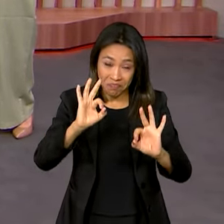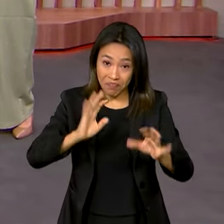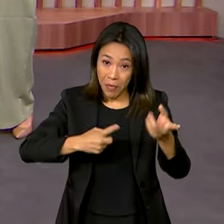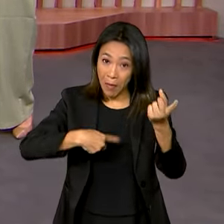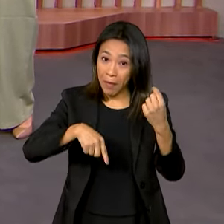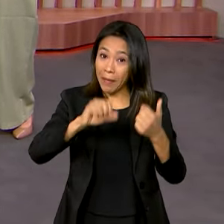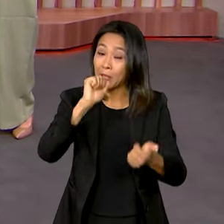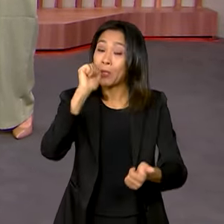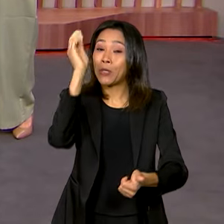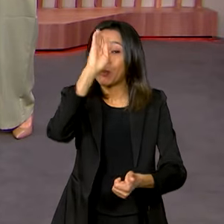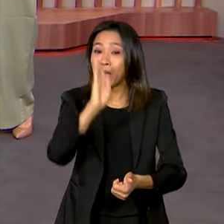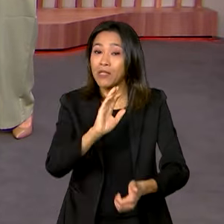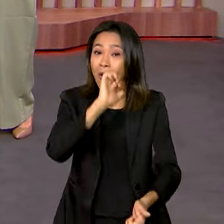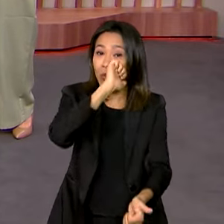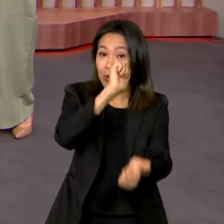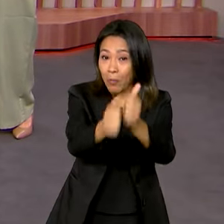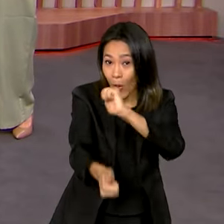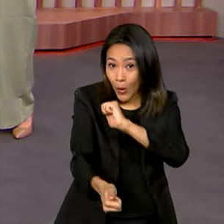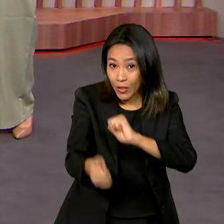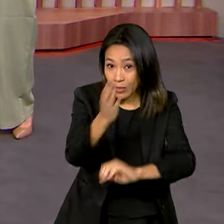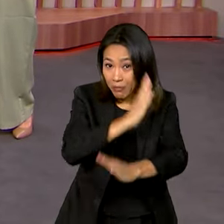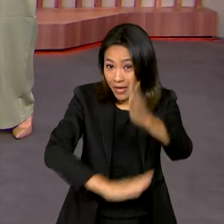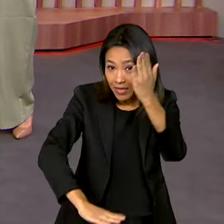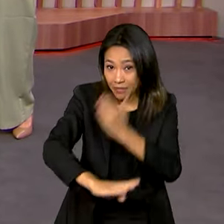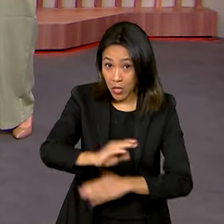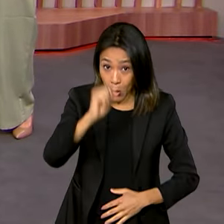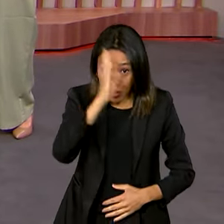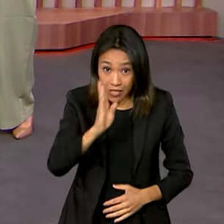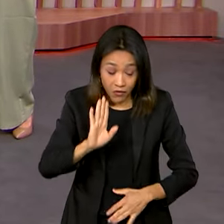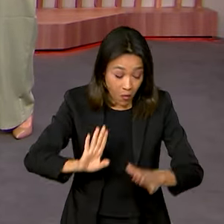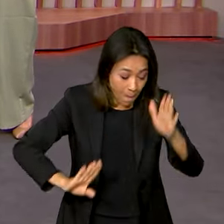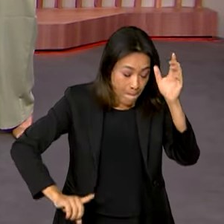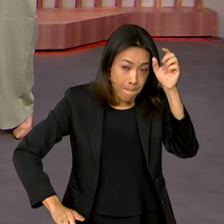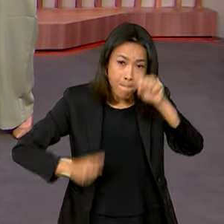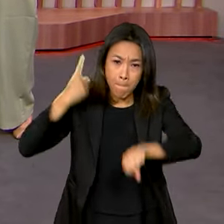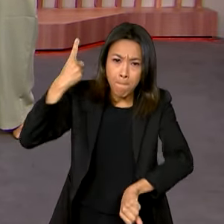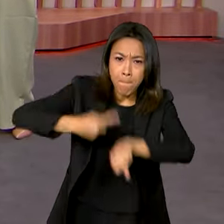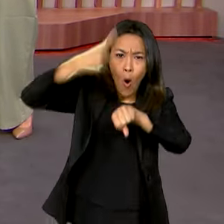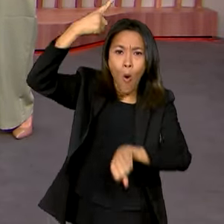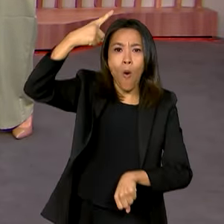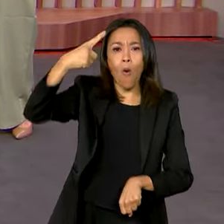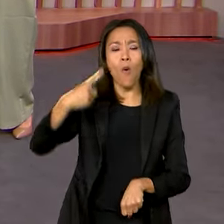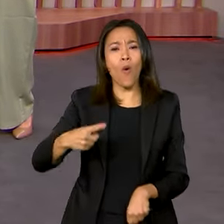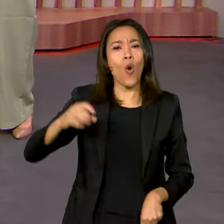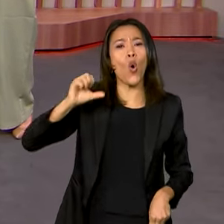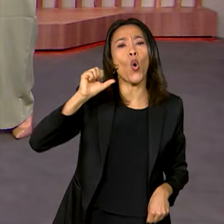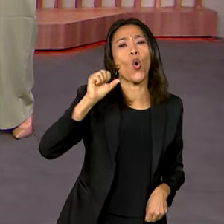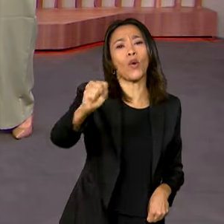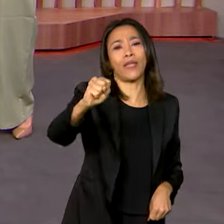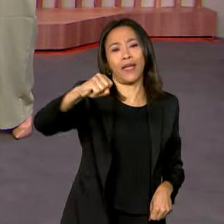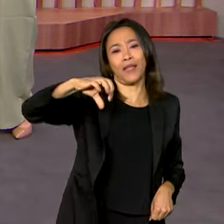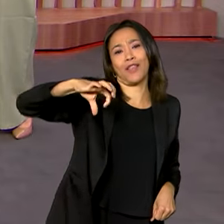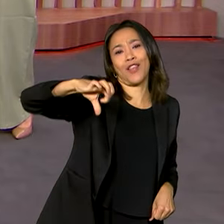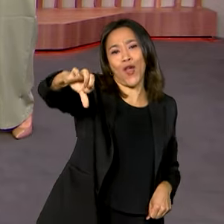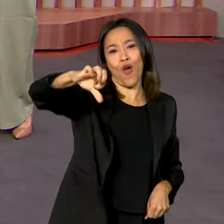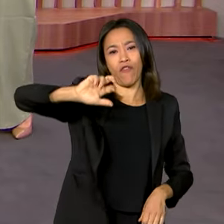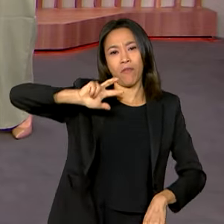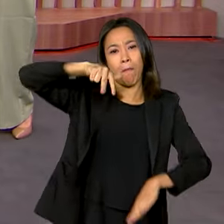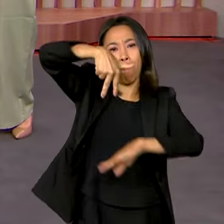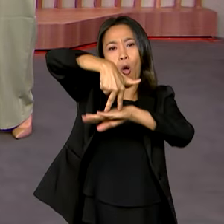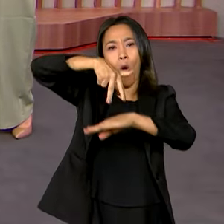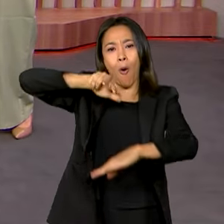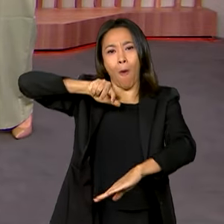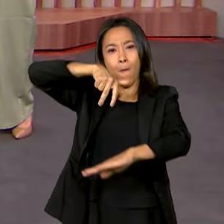Com certeza, Vanessa. O Brasil foi recordista nessa Olimpíada. Foram 89 pódios e o ministro fez uma